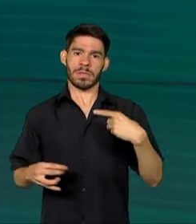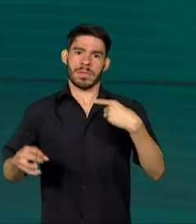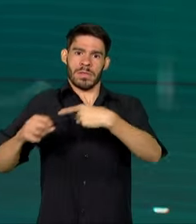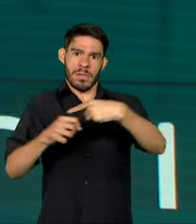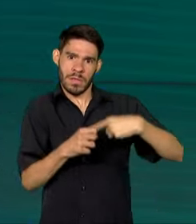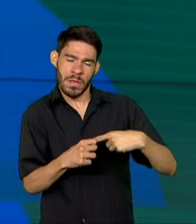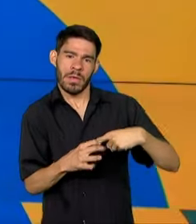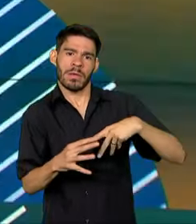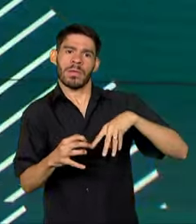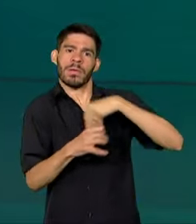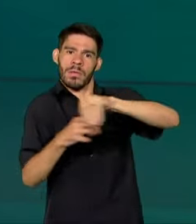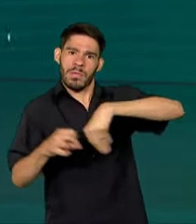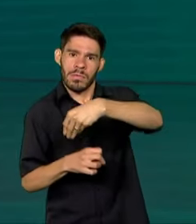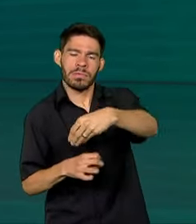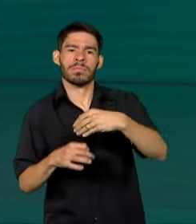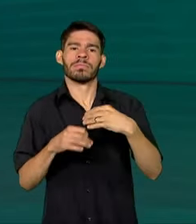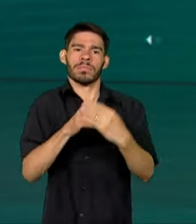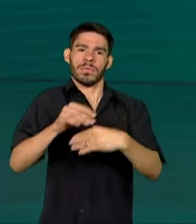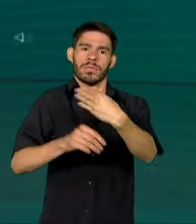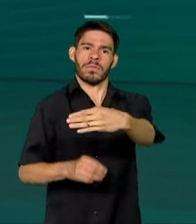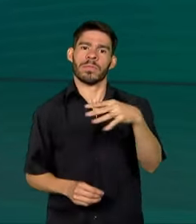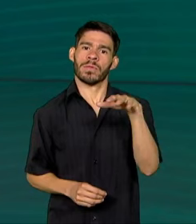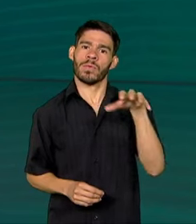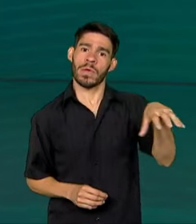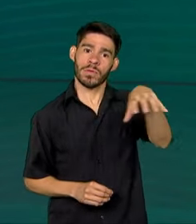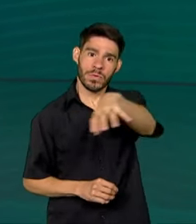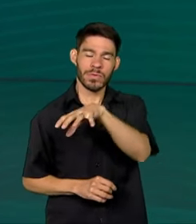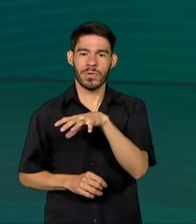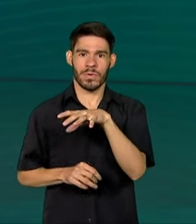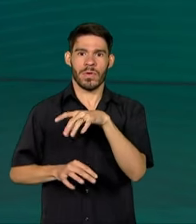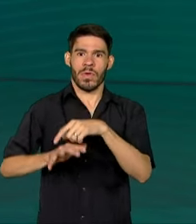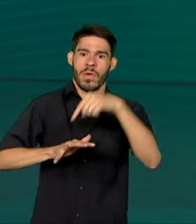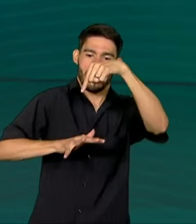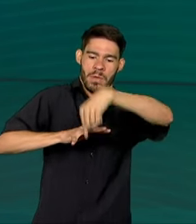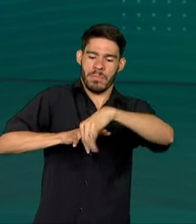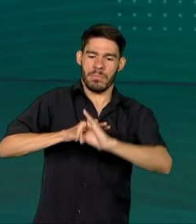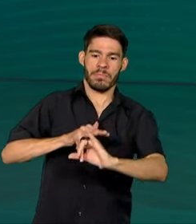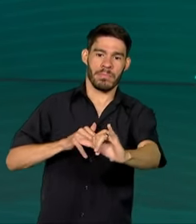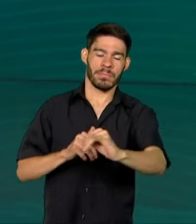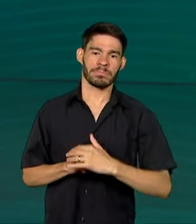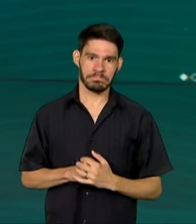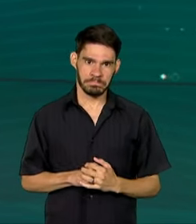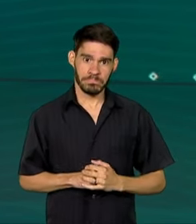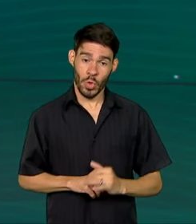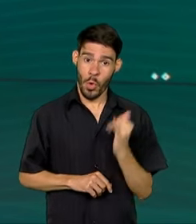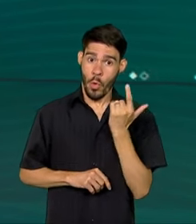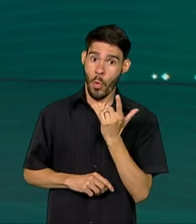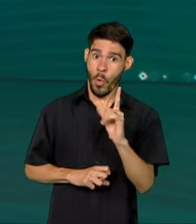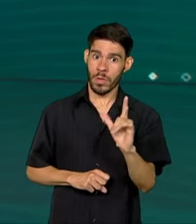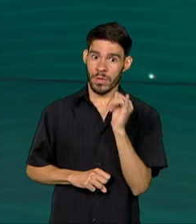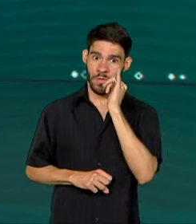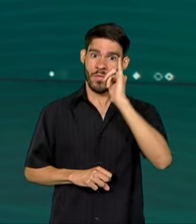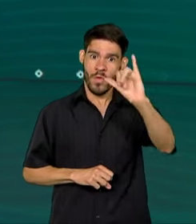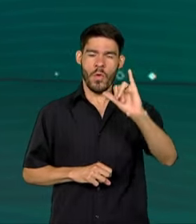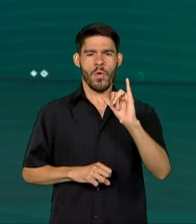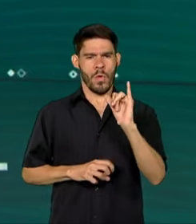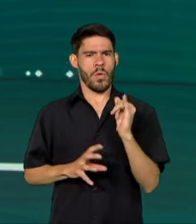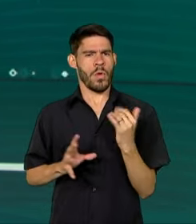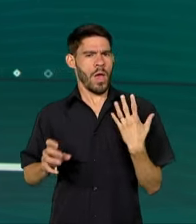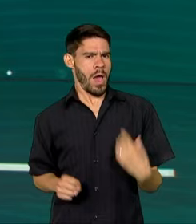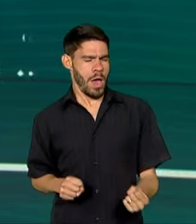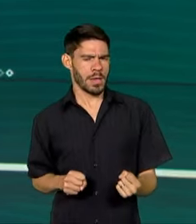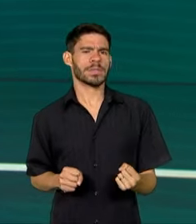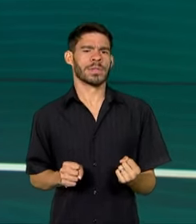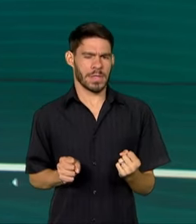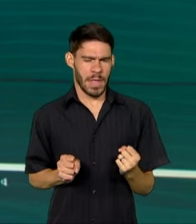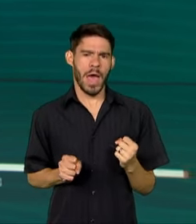cidades, da Integração e do Desenvolvimento Regional e de Minas Energia. E só mais uma informação, esse reconhecimento